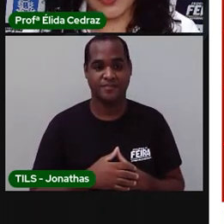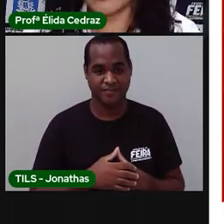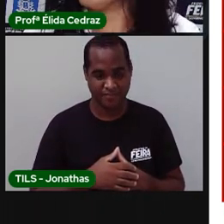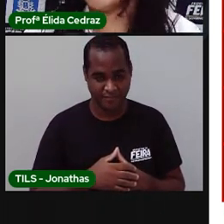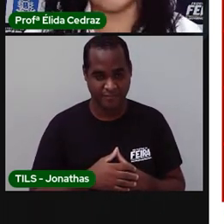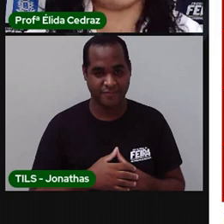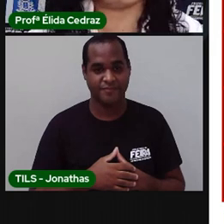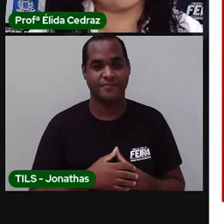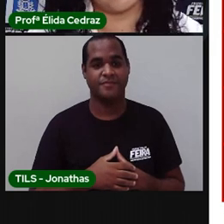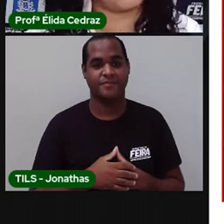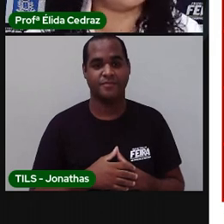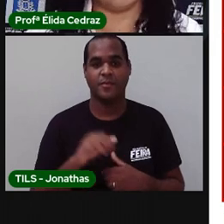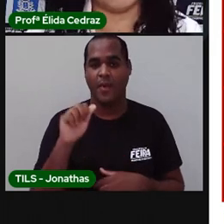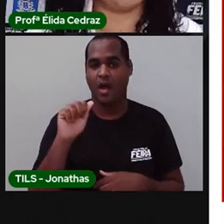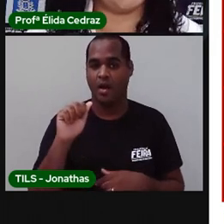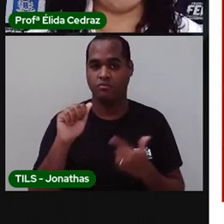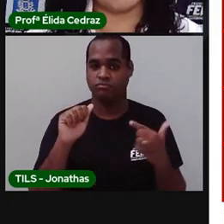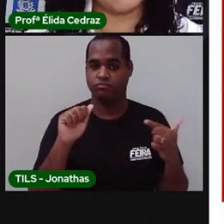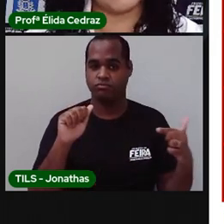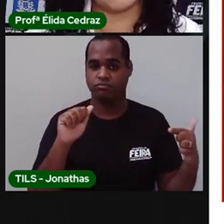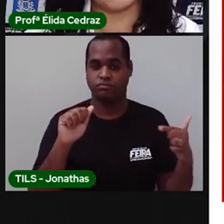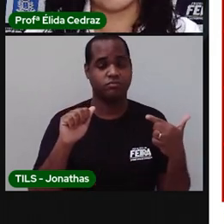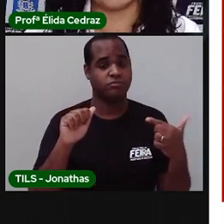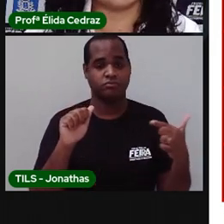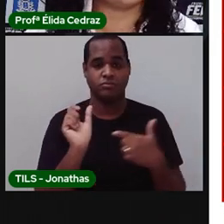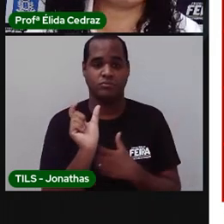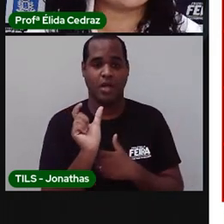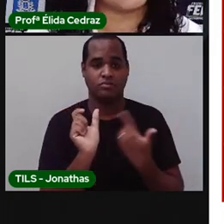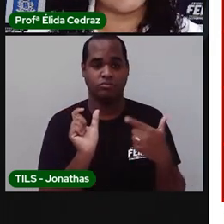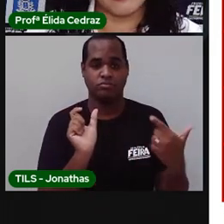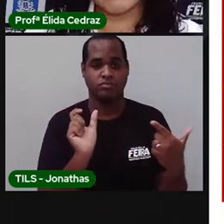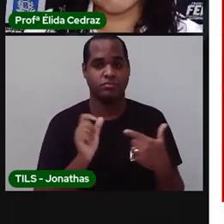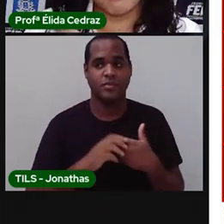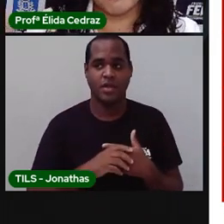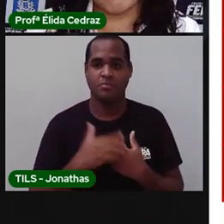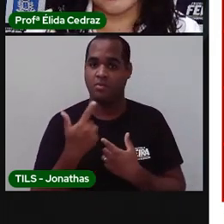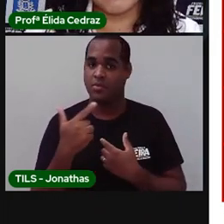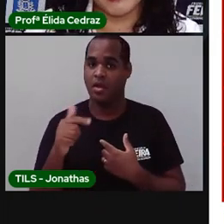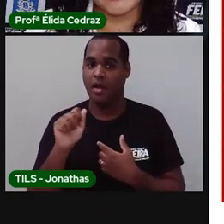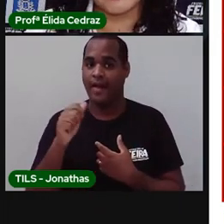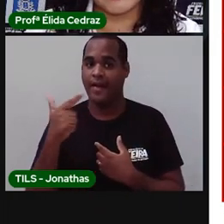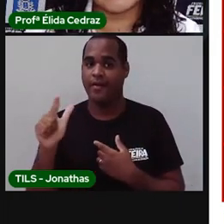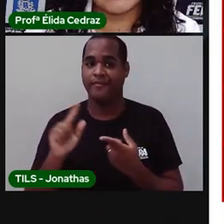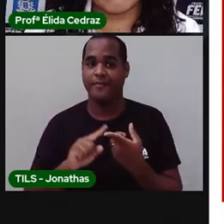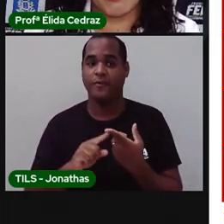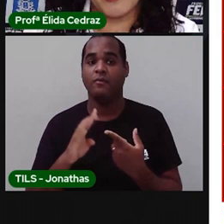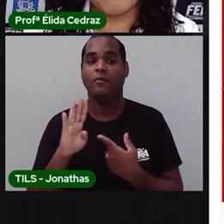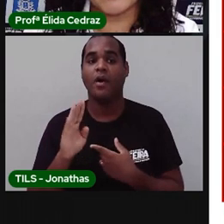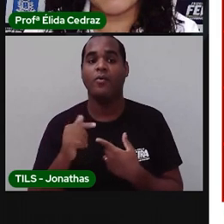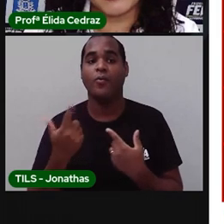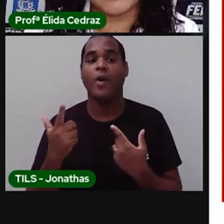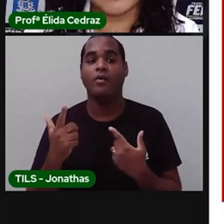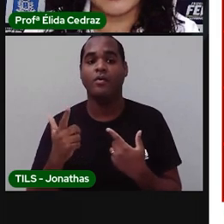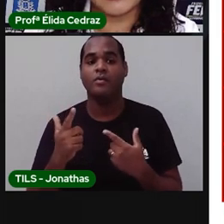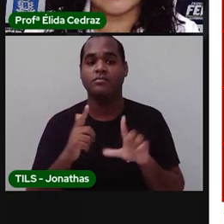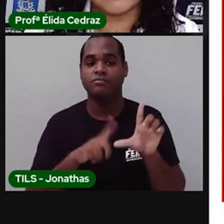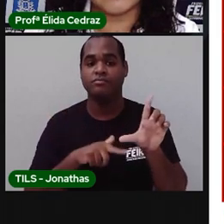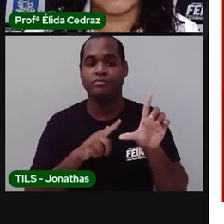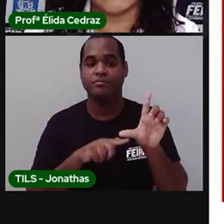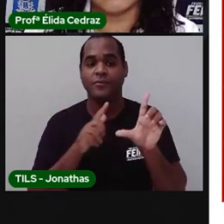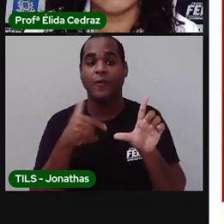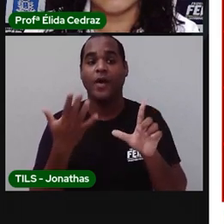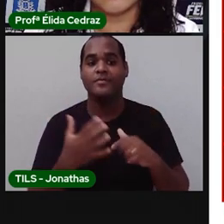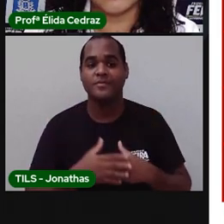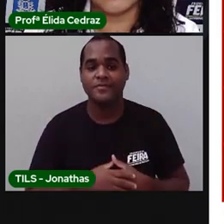Isso. Não tem a letra A, não tem palavra com a letra A. Se não tem a letra A, você vai para a próxima letrinha. Qual é a próxima letrinha?